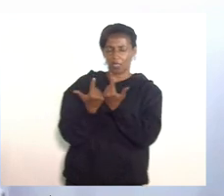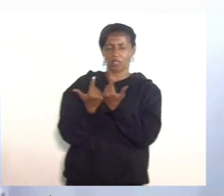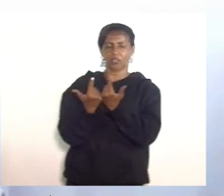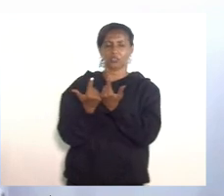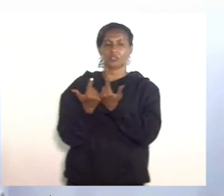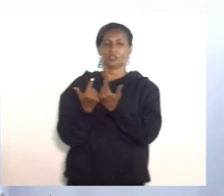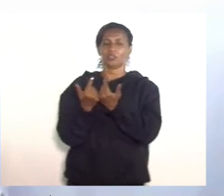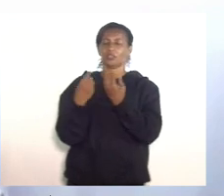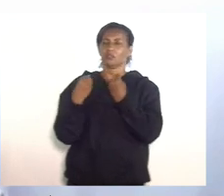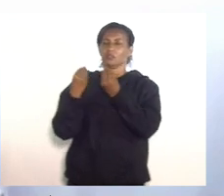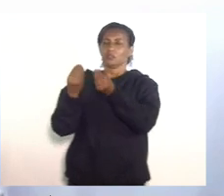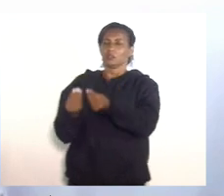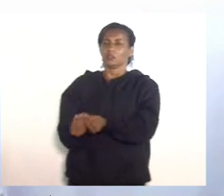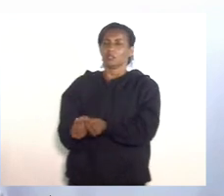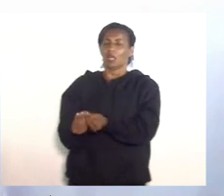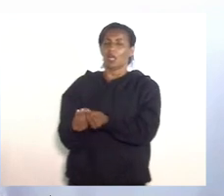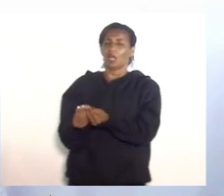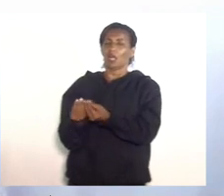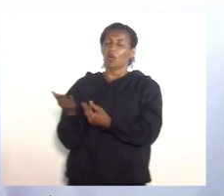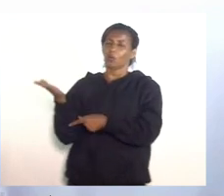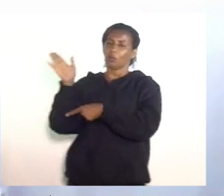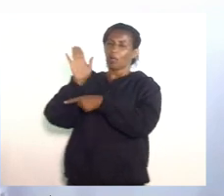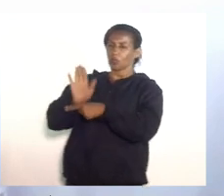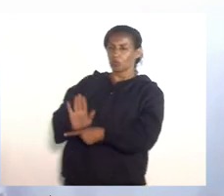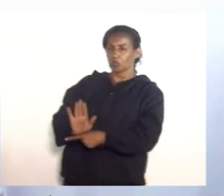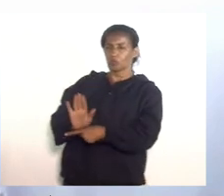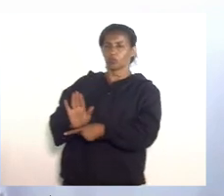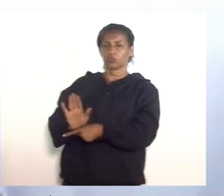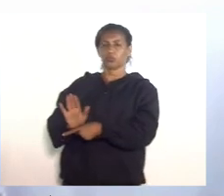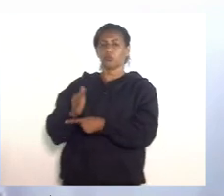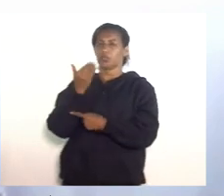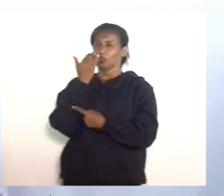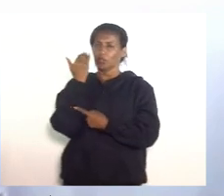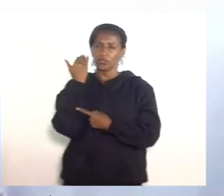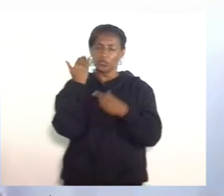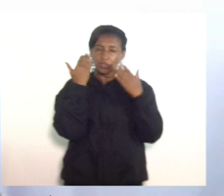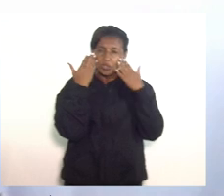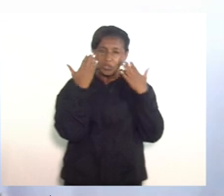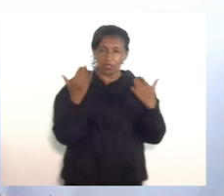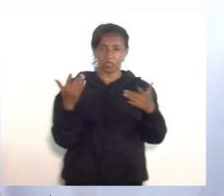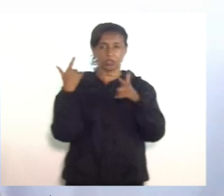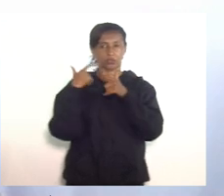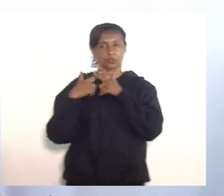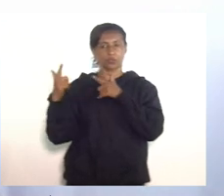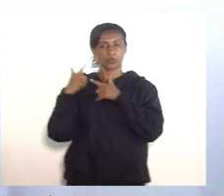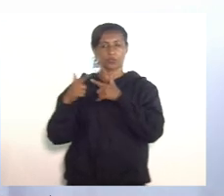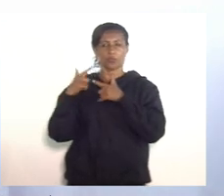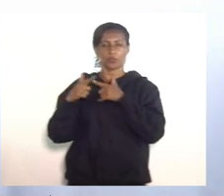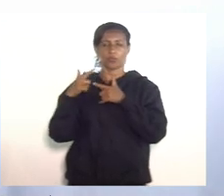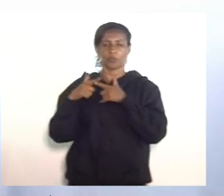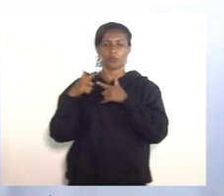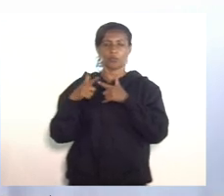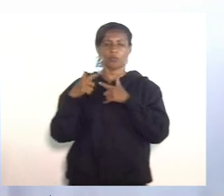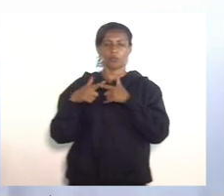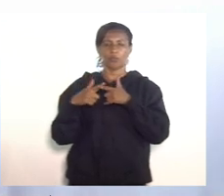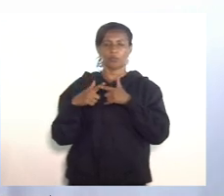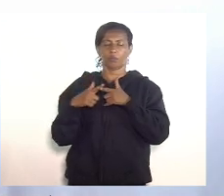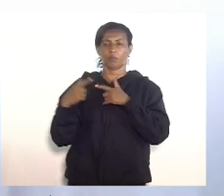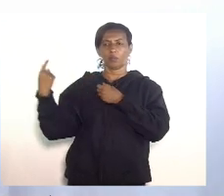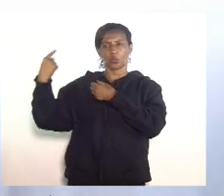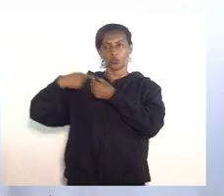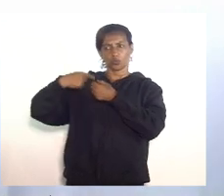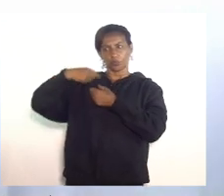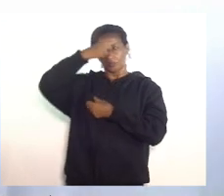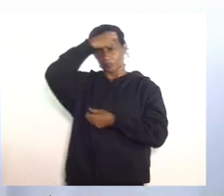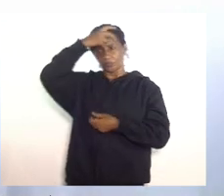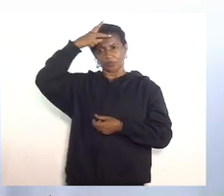conceder algum tipo de aporte financeiro diante da grave situação que passa muito dos nossos municípios